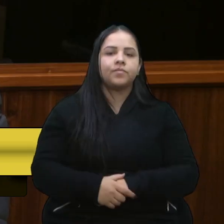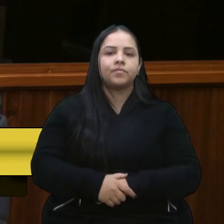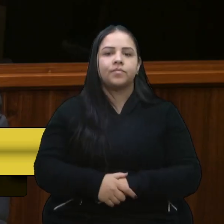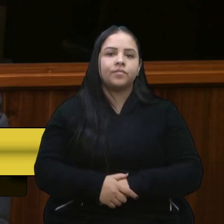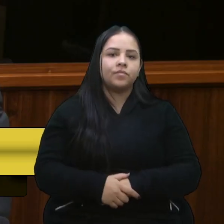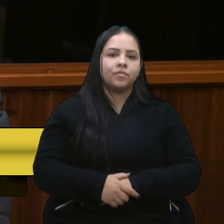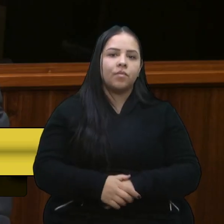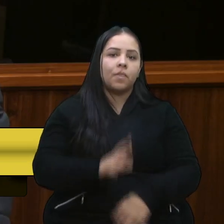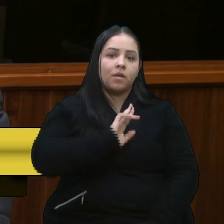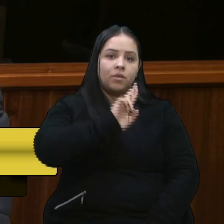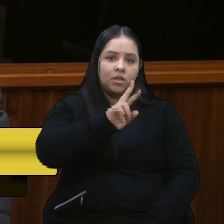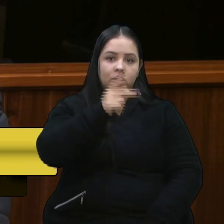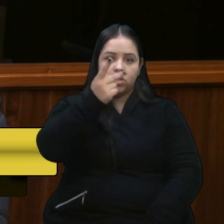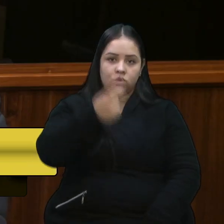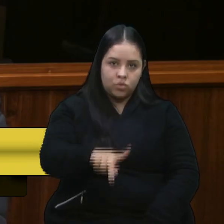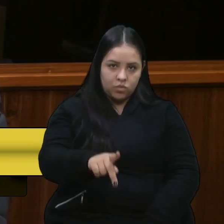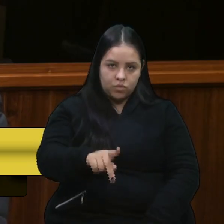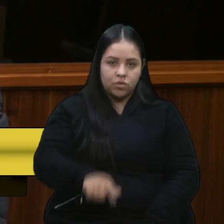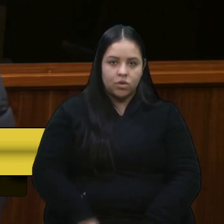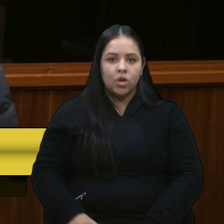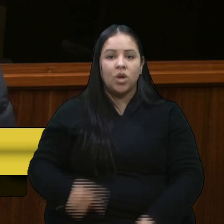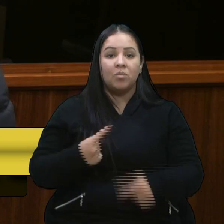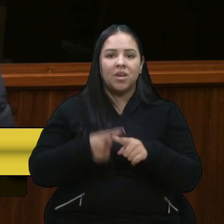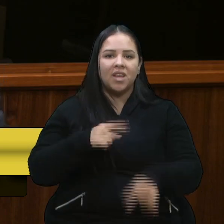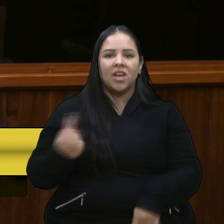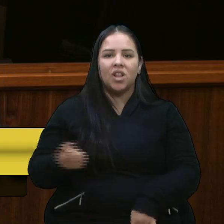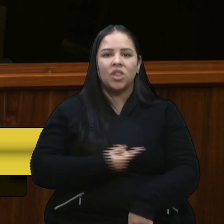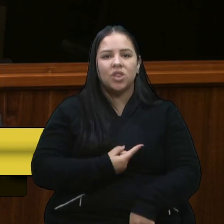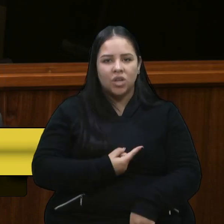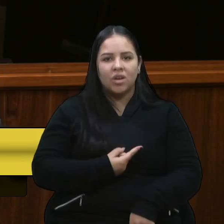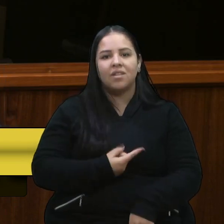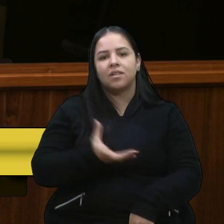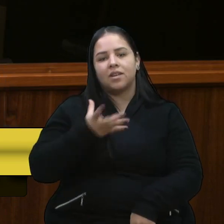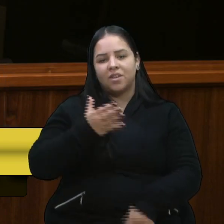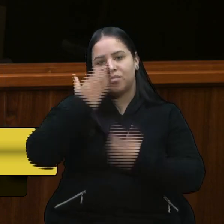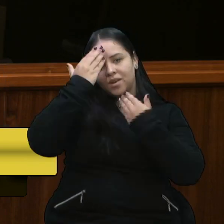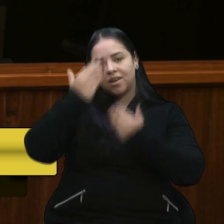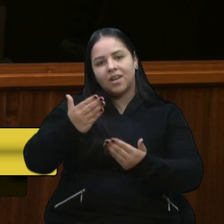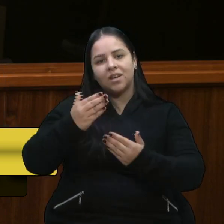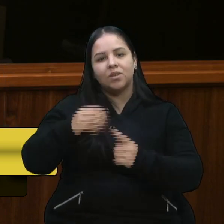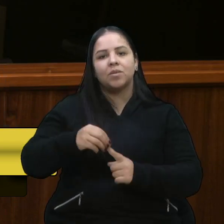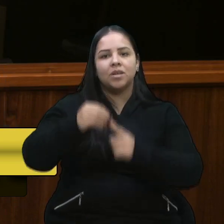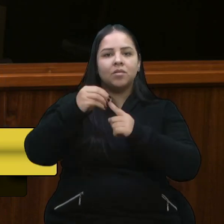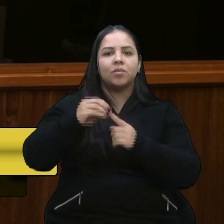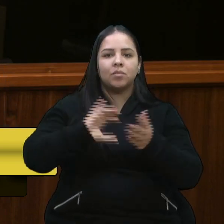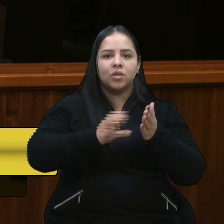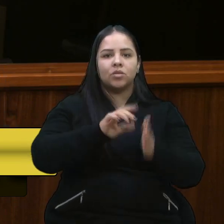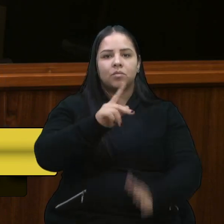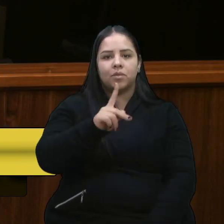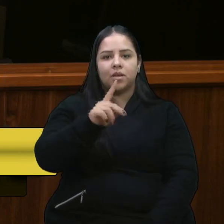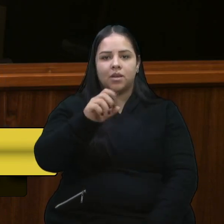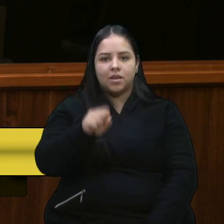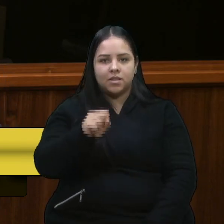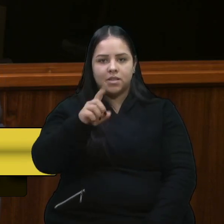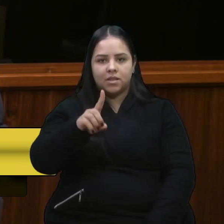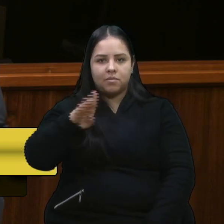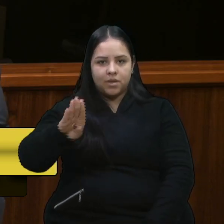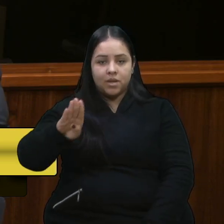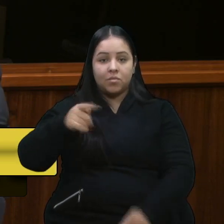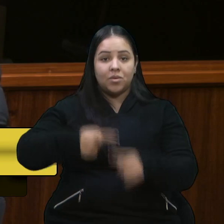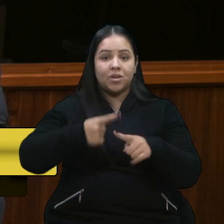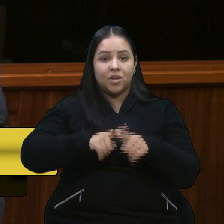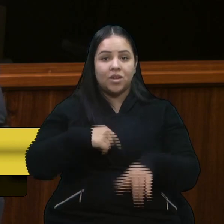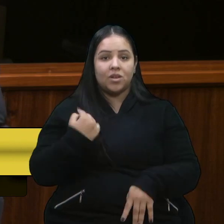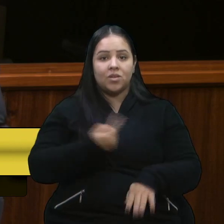reapresentar novamente, porque nós, quero agradecer aqui principalmente a bancada do PSDB, porque nós citamos uma